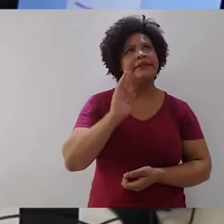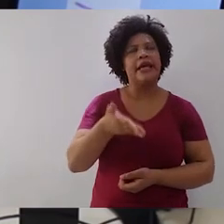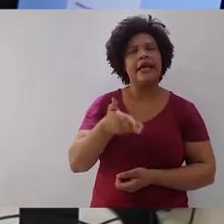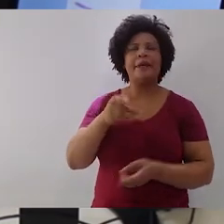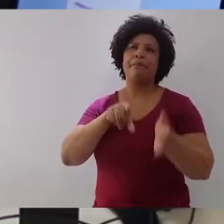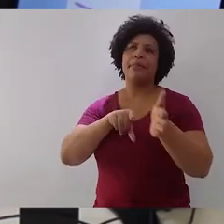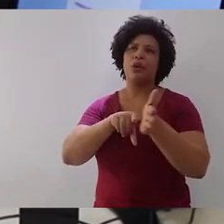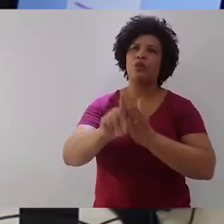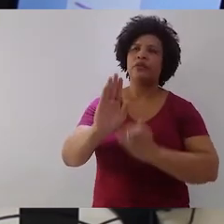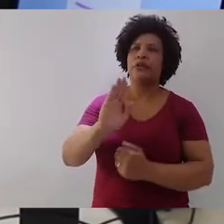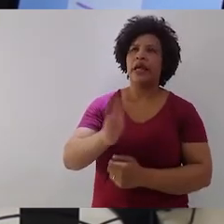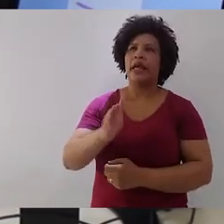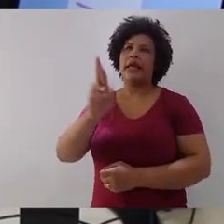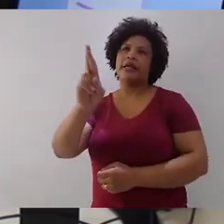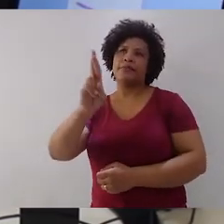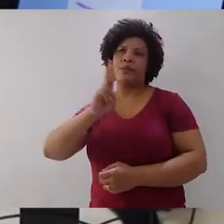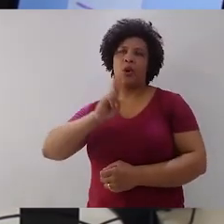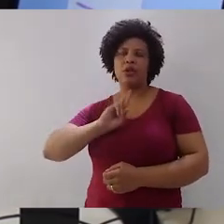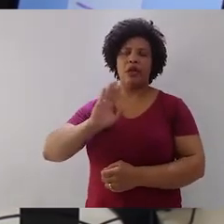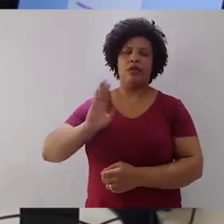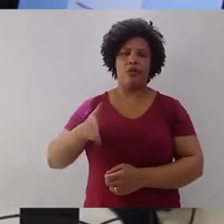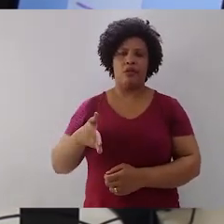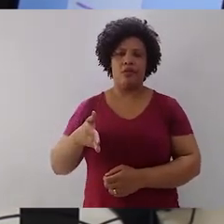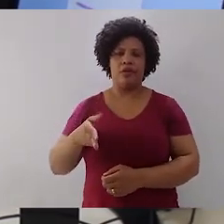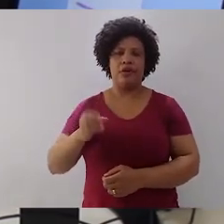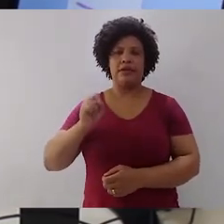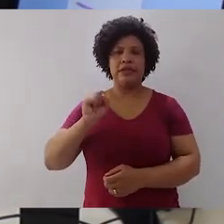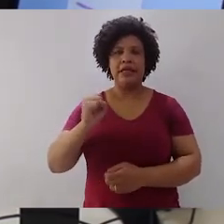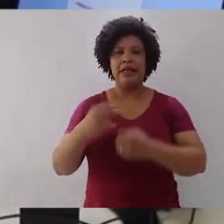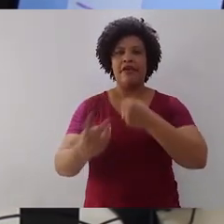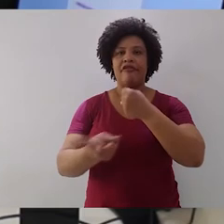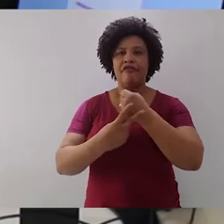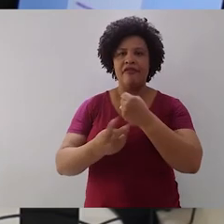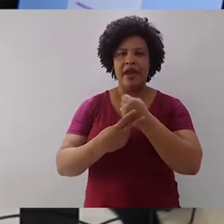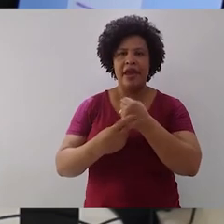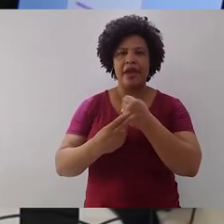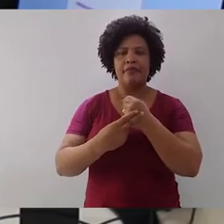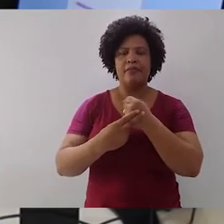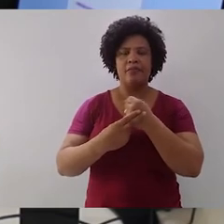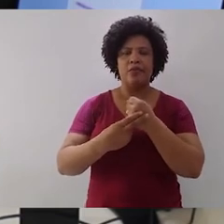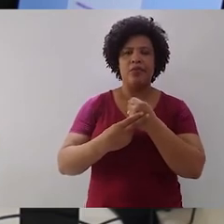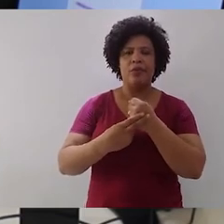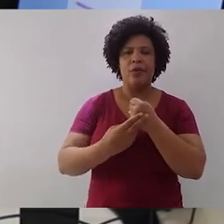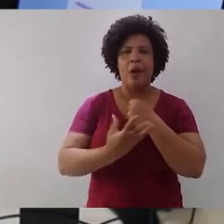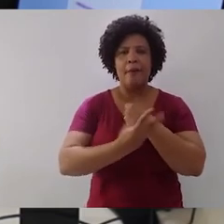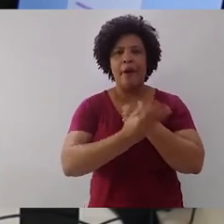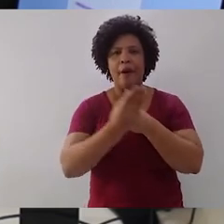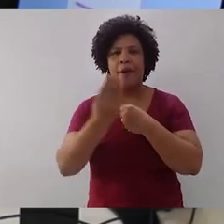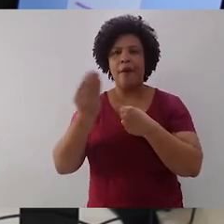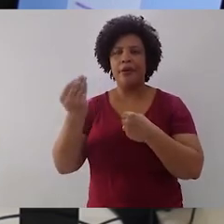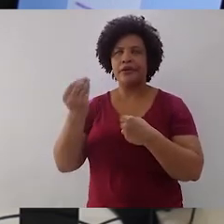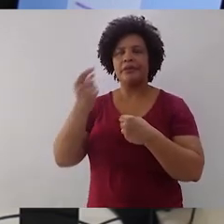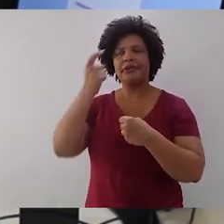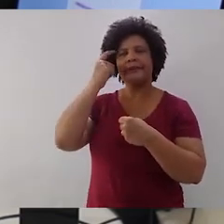perguntou, respondeu. se um escritor coloca verbos de kinde demais, talvez ele possa começar a pensar em estratégias de